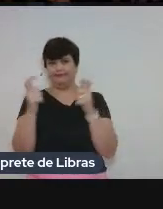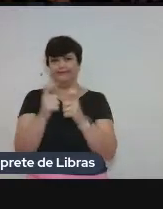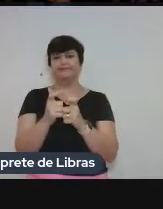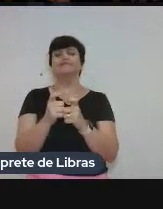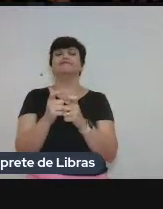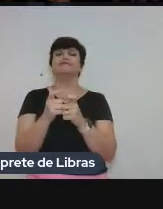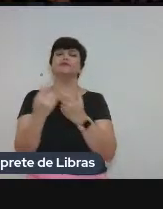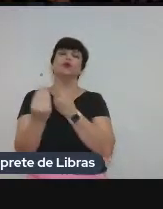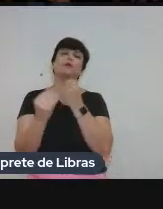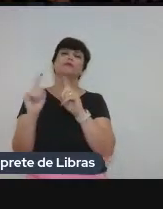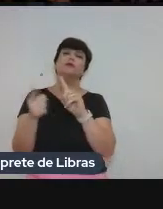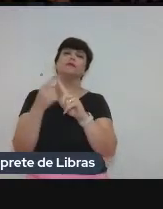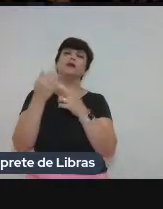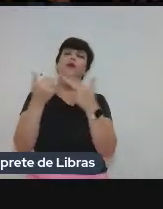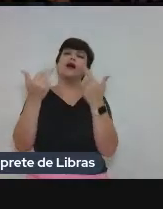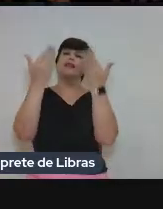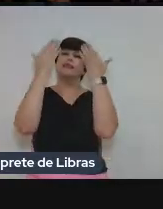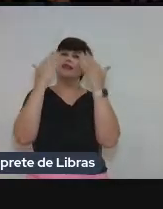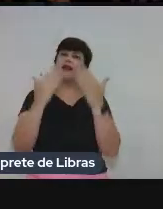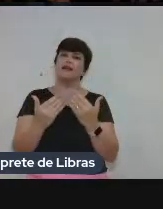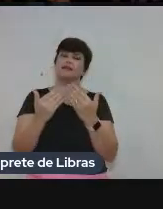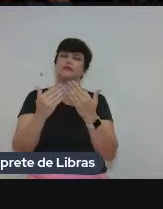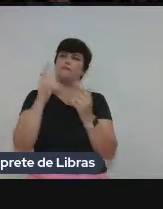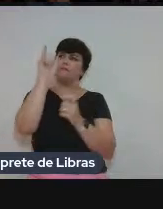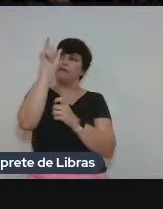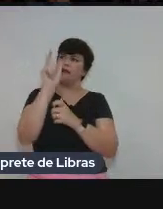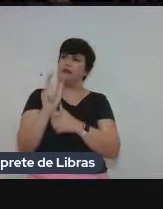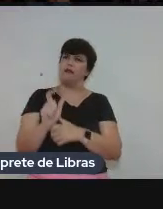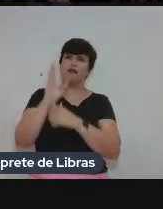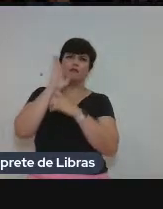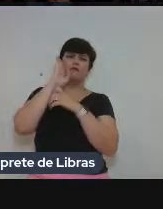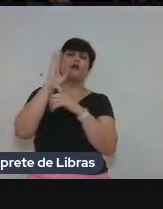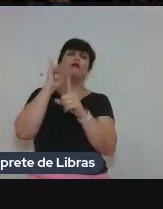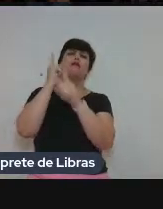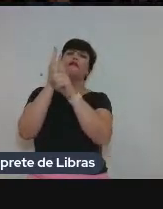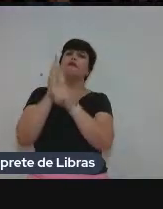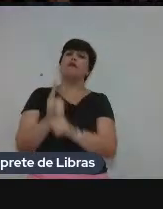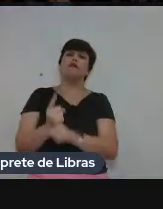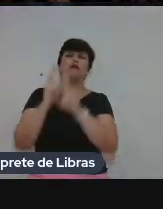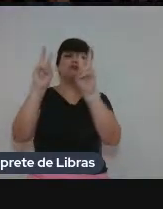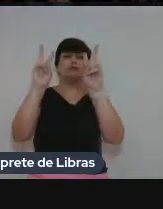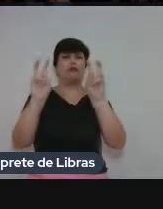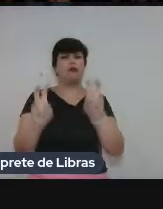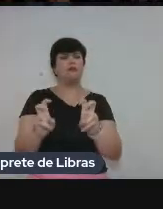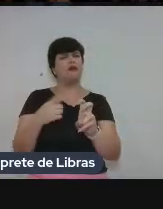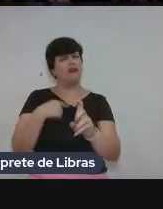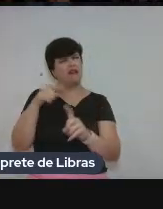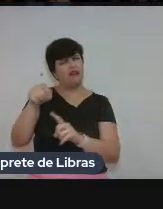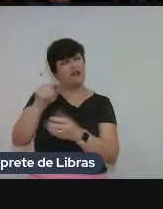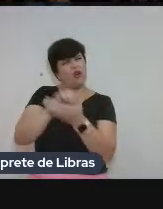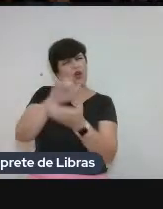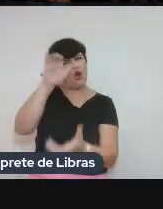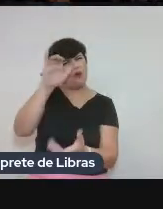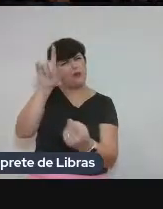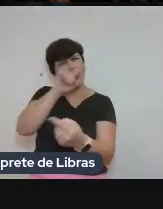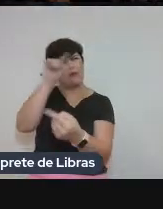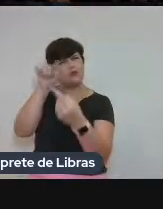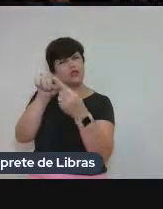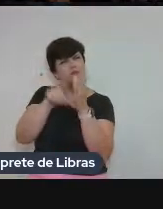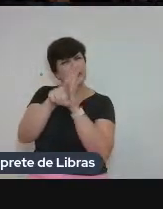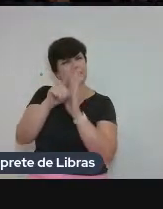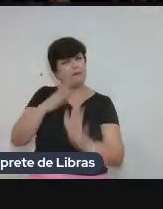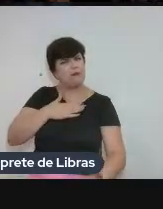parto, primeiramente, analisando as listas de palavras-chave, para identificar temas. Então, até que esse corpo está alinhado ao meu objetivo de